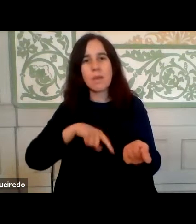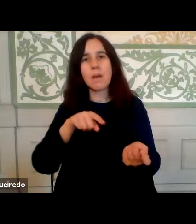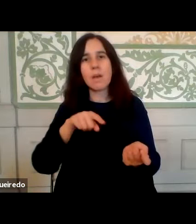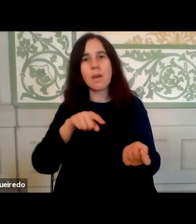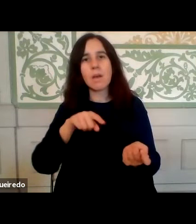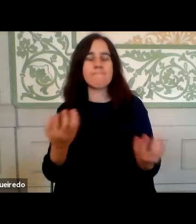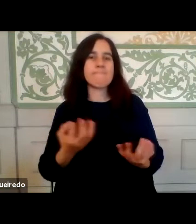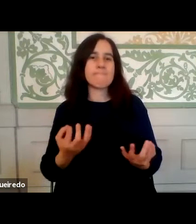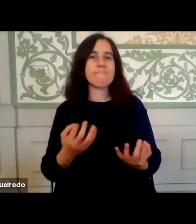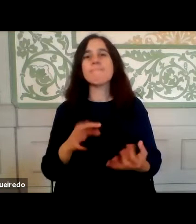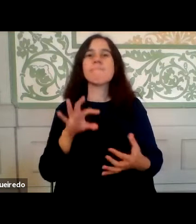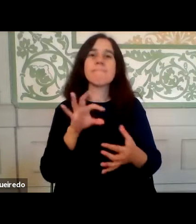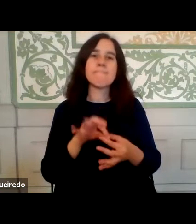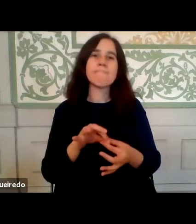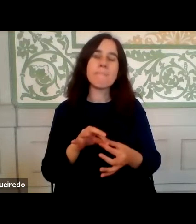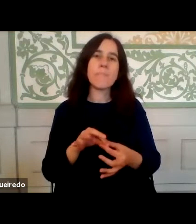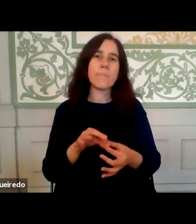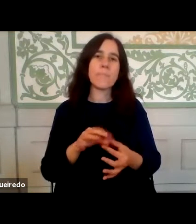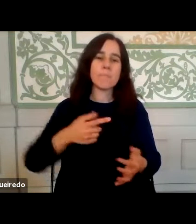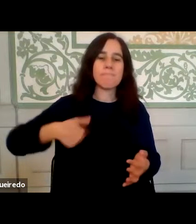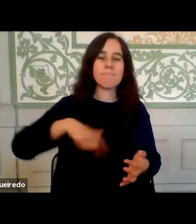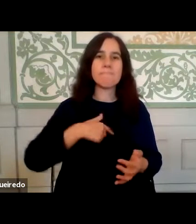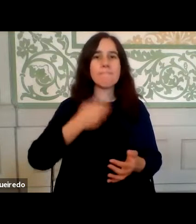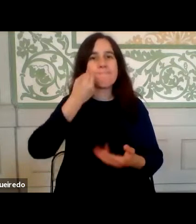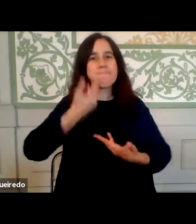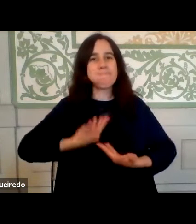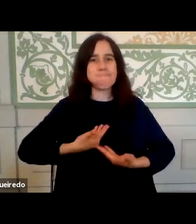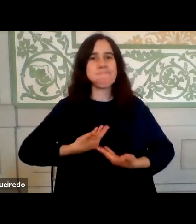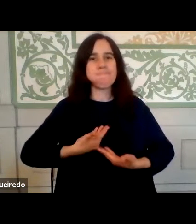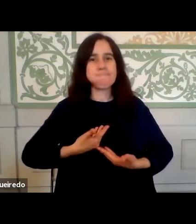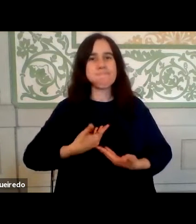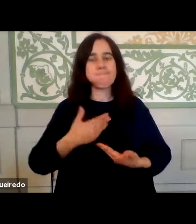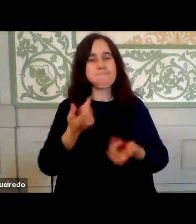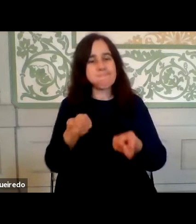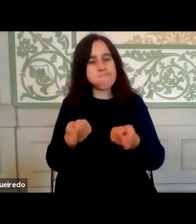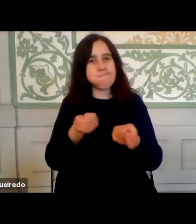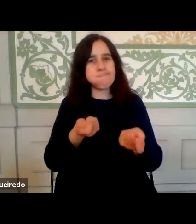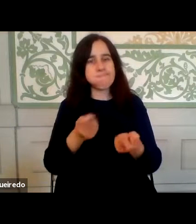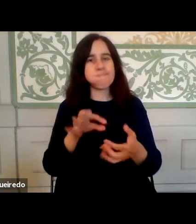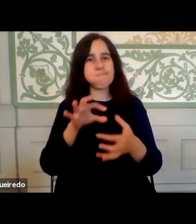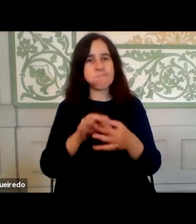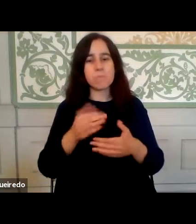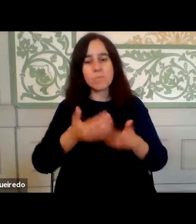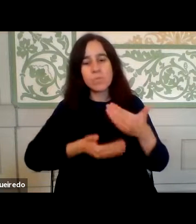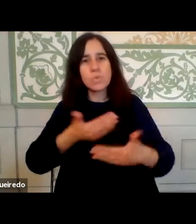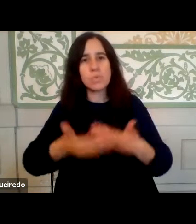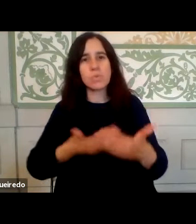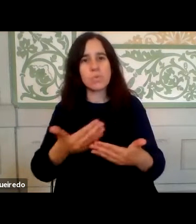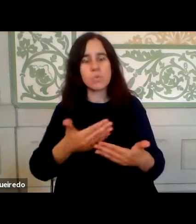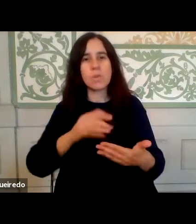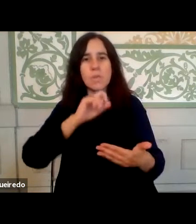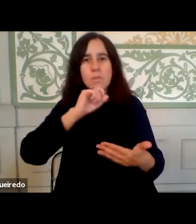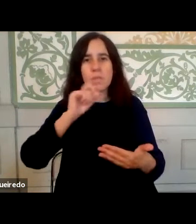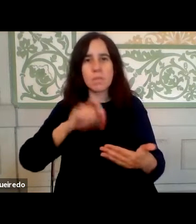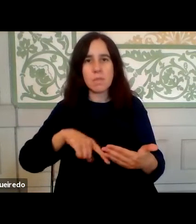obviamente, tem a ver com a nossa matriz, desta área de governança que tem a ver com os processos, as capacidades